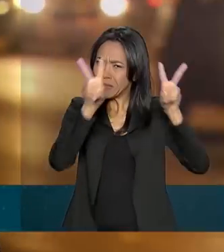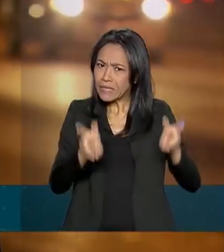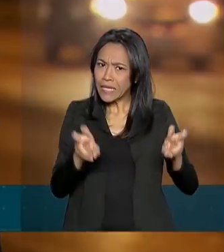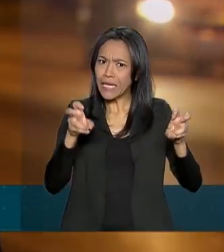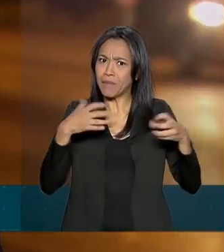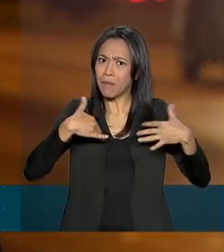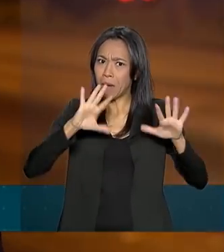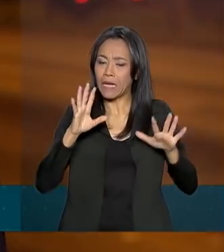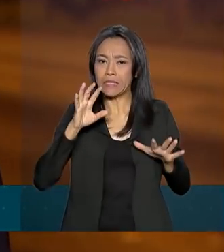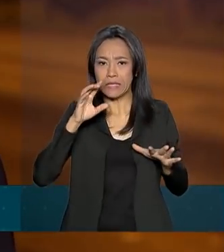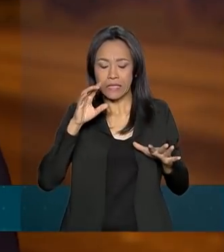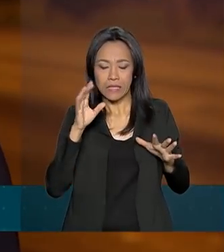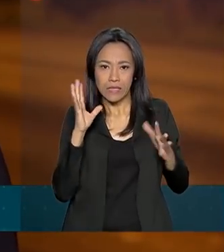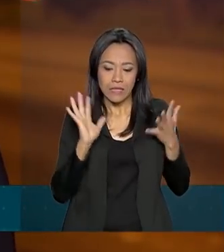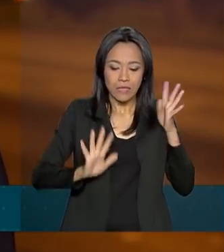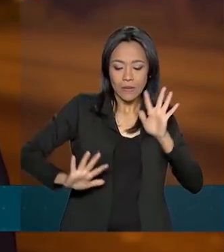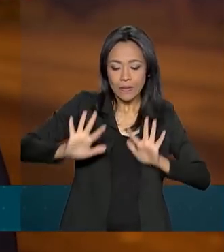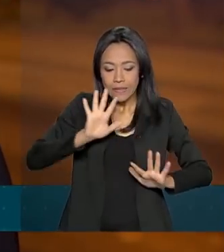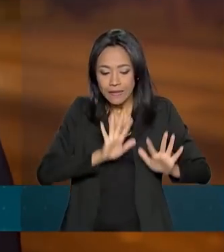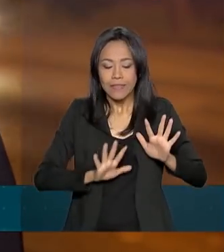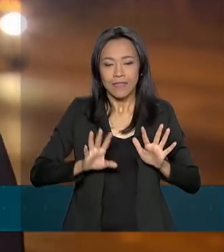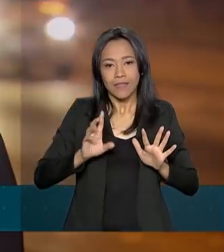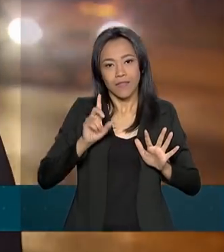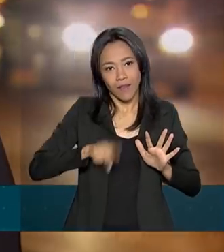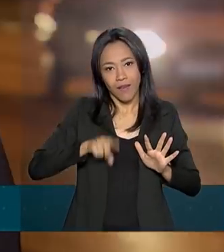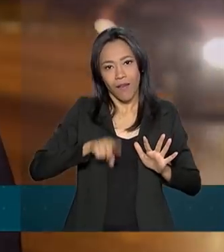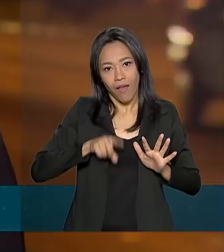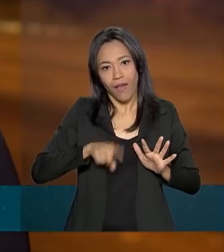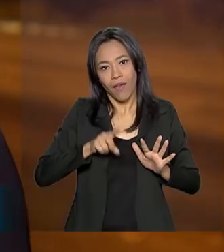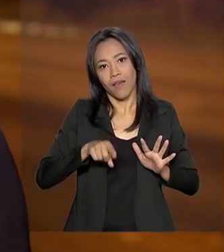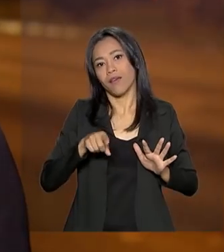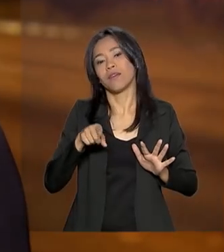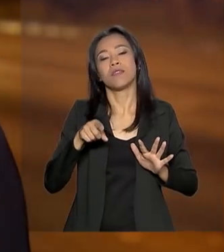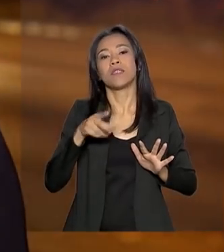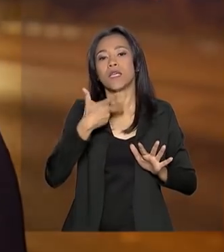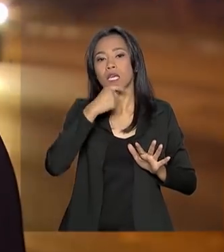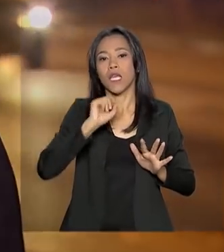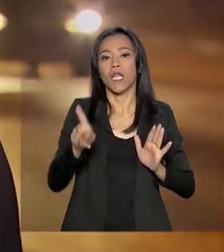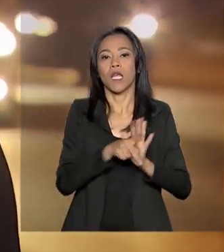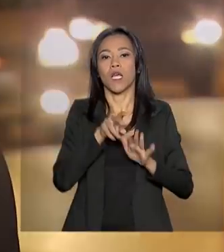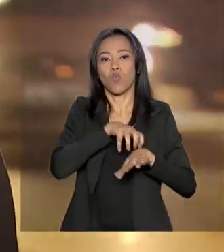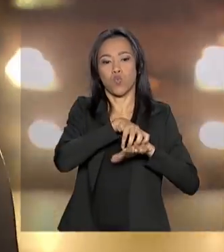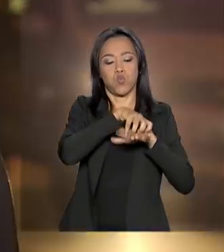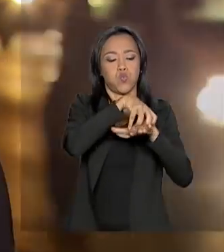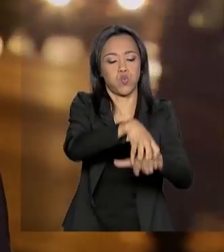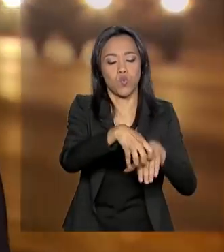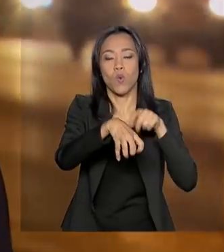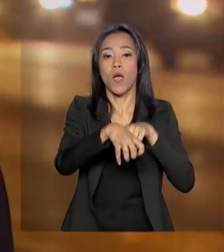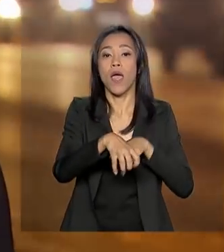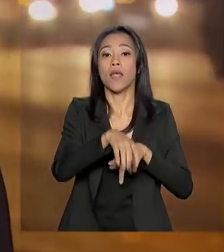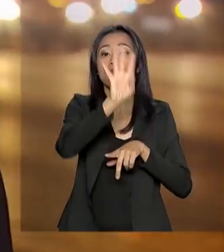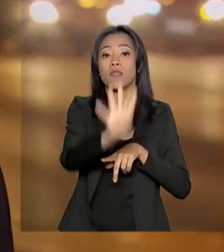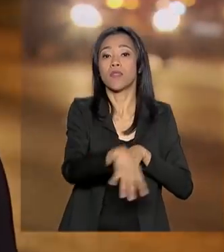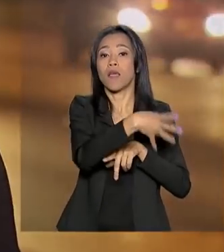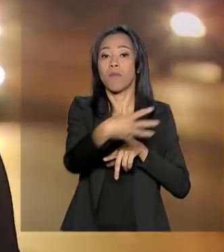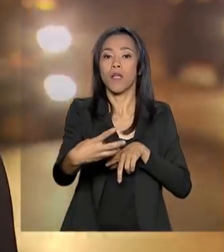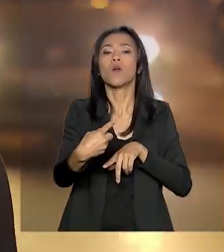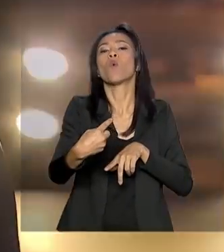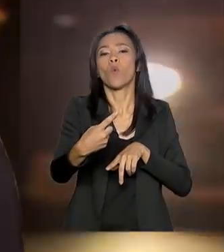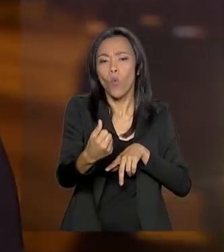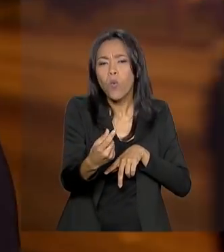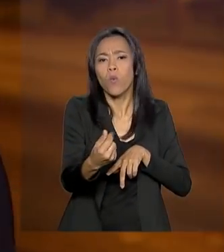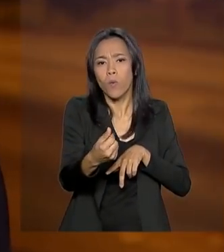para os caminhoneiros e os embarcadores, os chamados donos da carga, é a tabela de preço mínimo de frete.